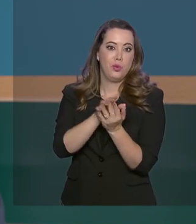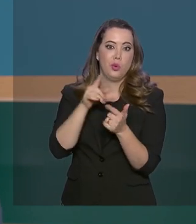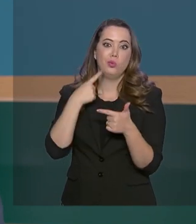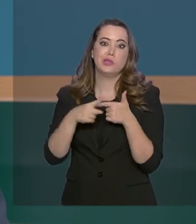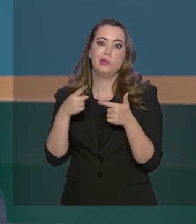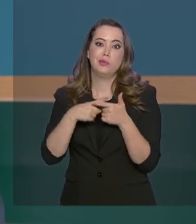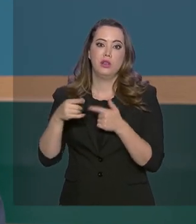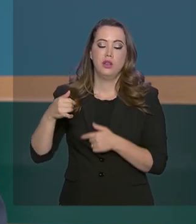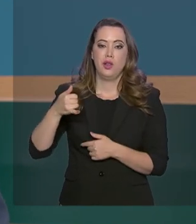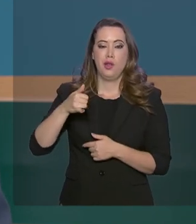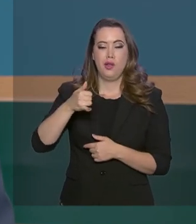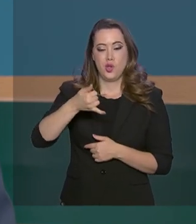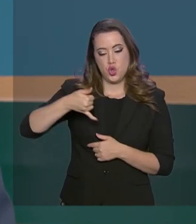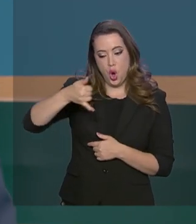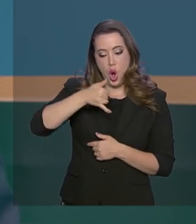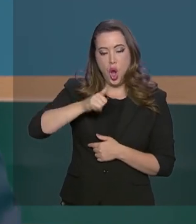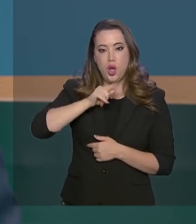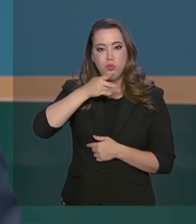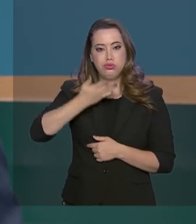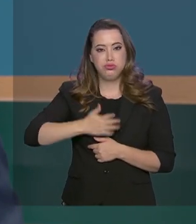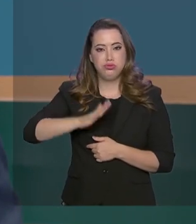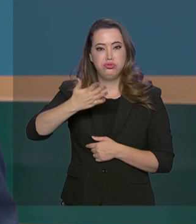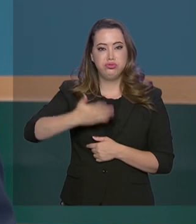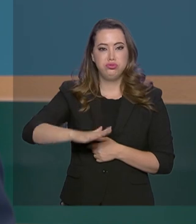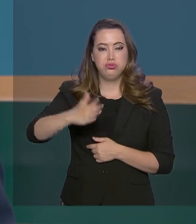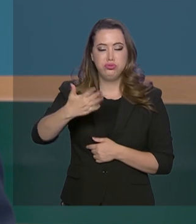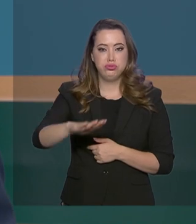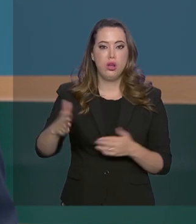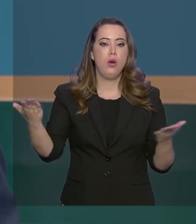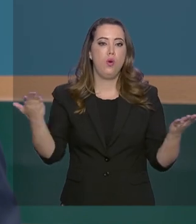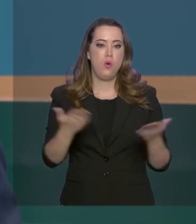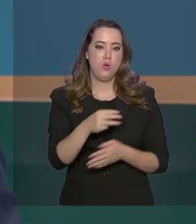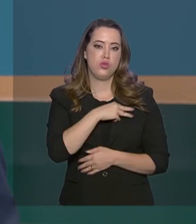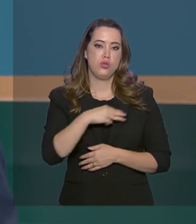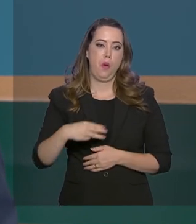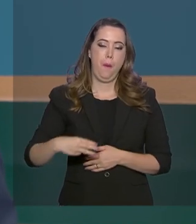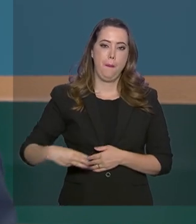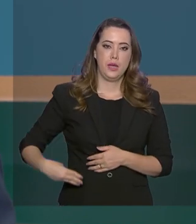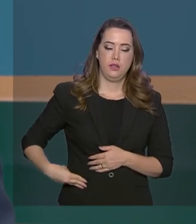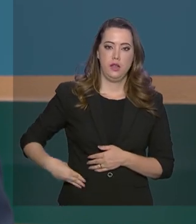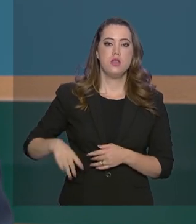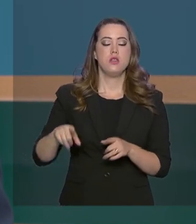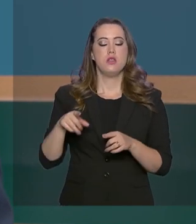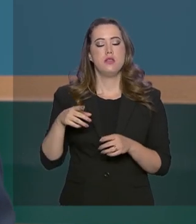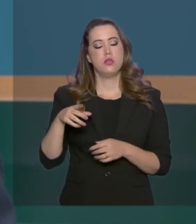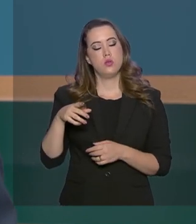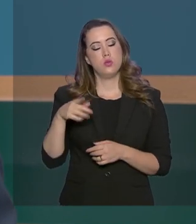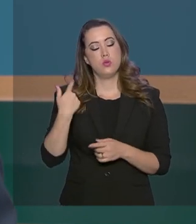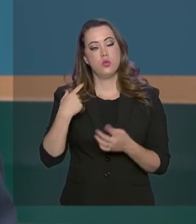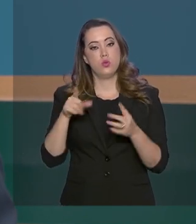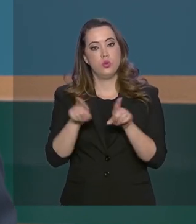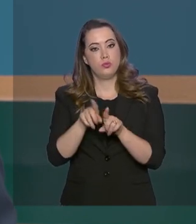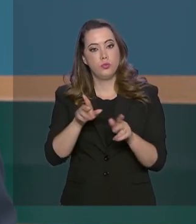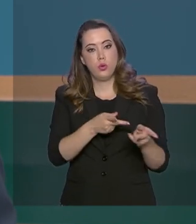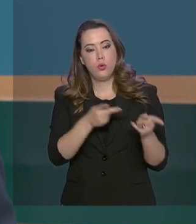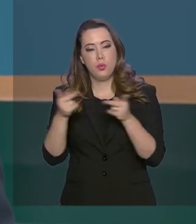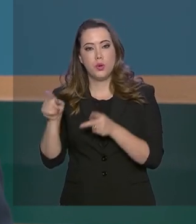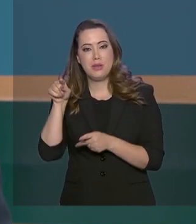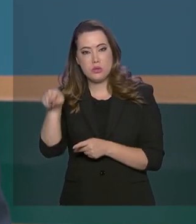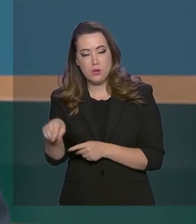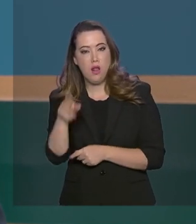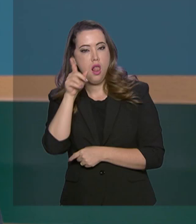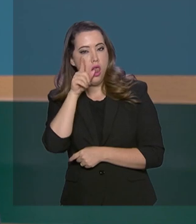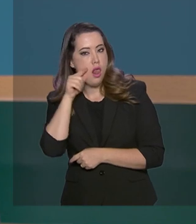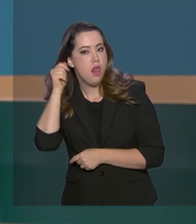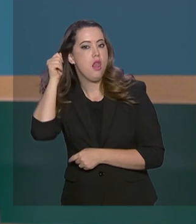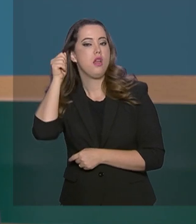do derramamento de óleo no mar. Hoje, o ministro Gustavo Canuto cumpre a agenda em Alagoas e Sergipe, onde avalia a situação e